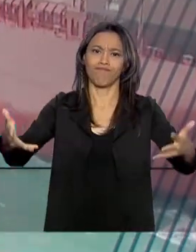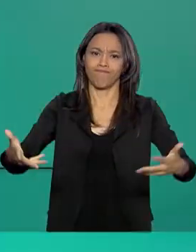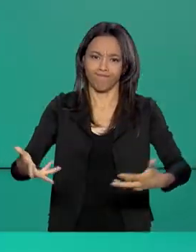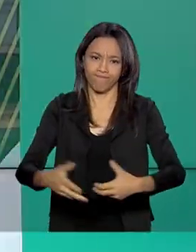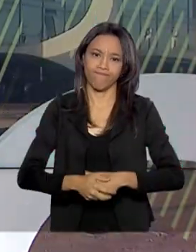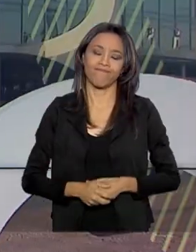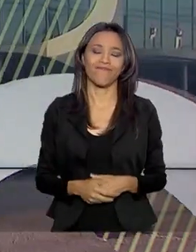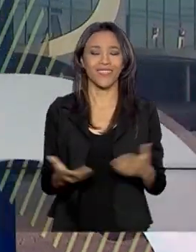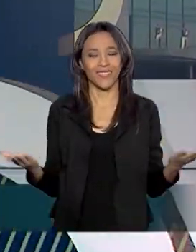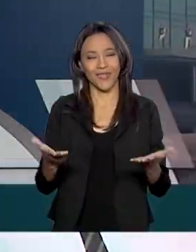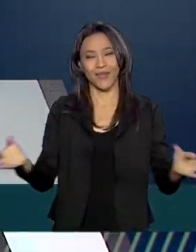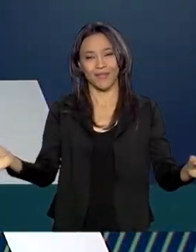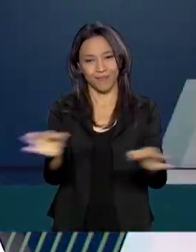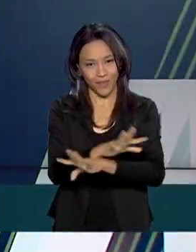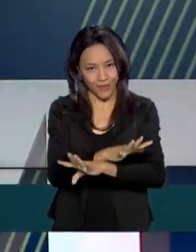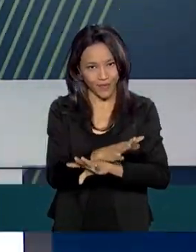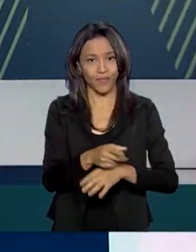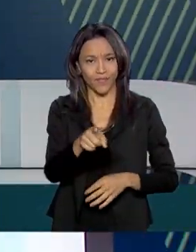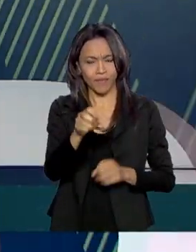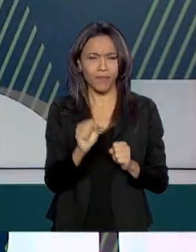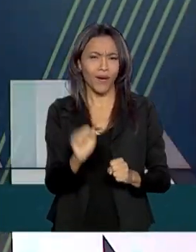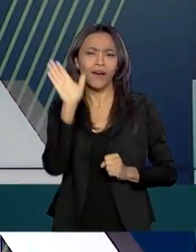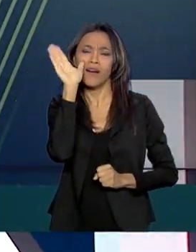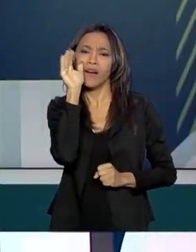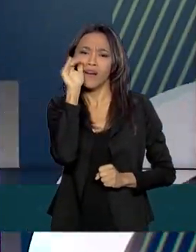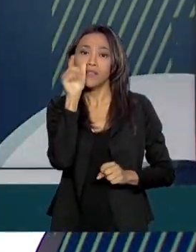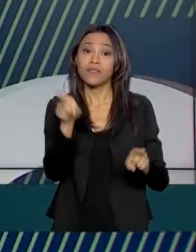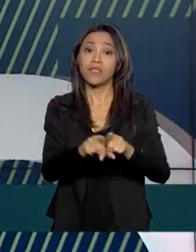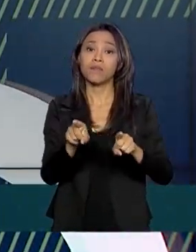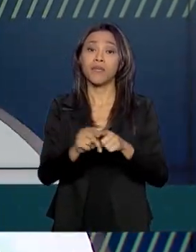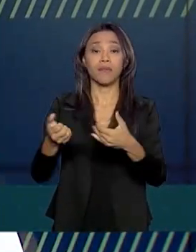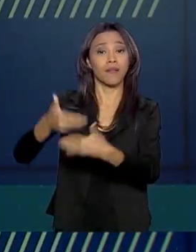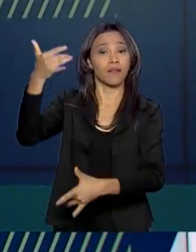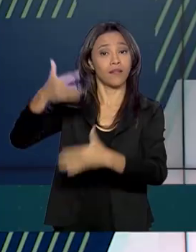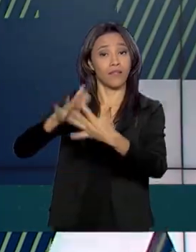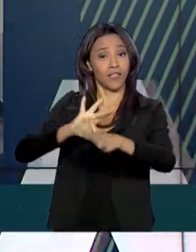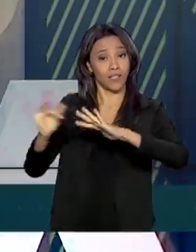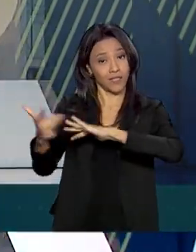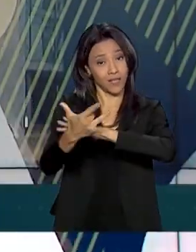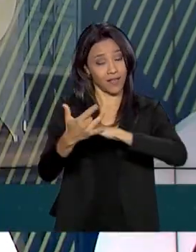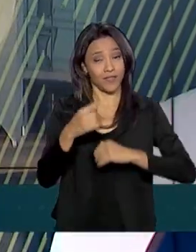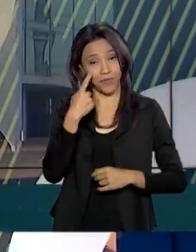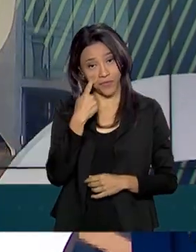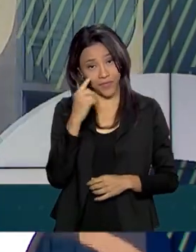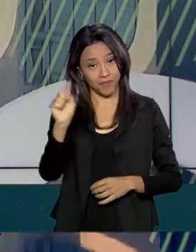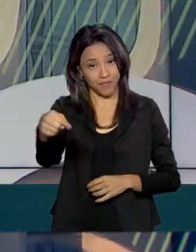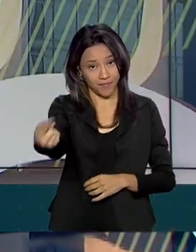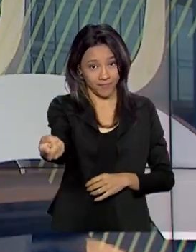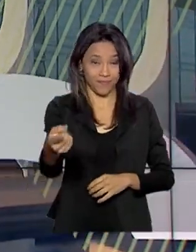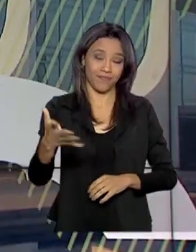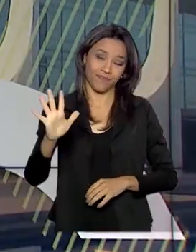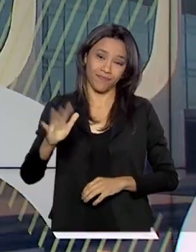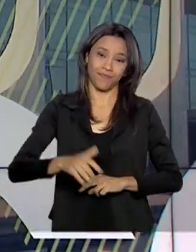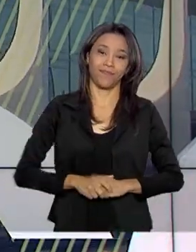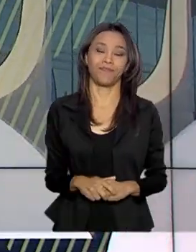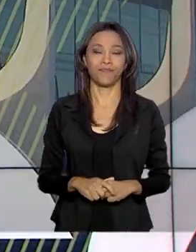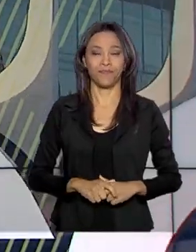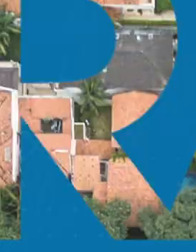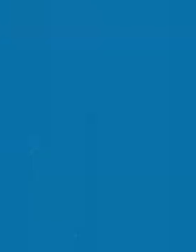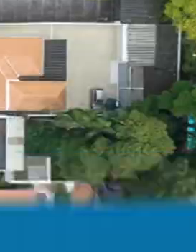O governo agora fica por aqui. Você pode nos acompanhar também pelas redes sociais. Nos vemos na próxima edição. Até lá.